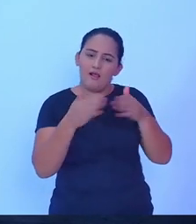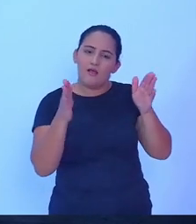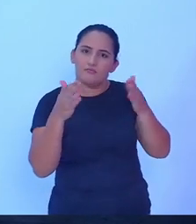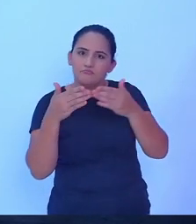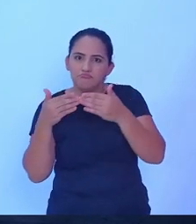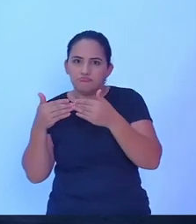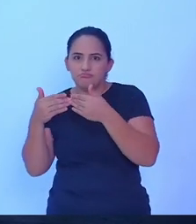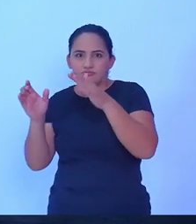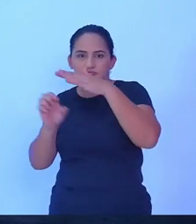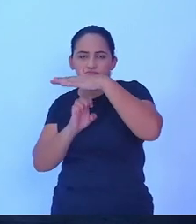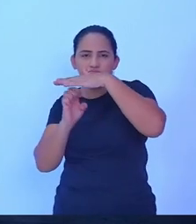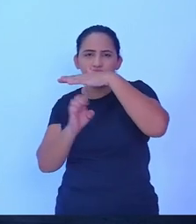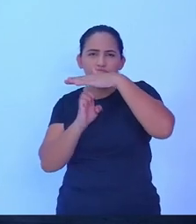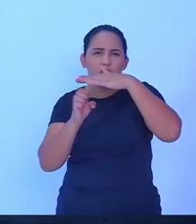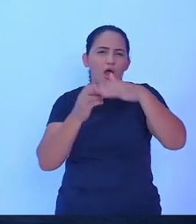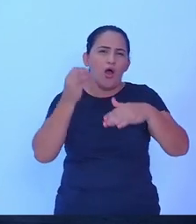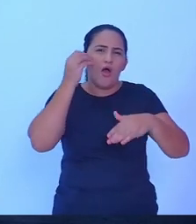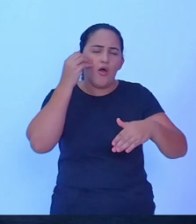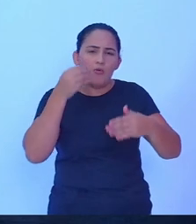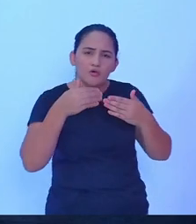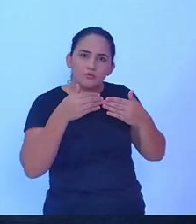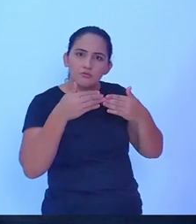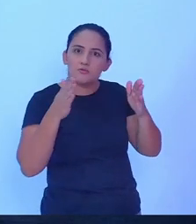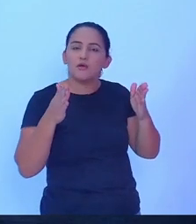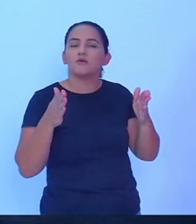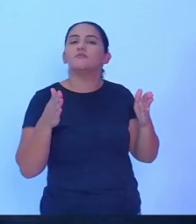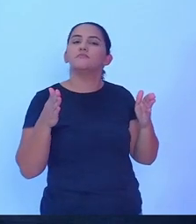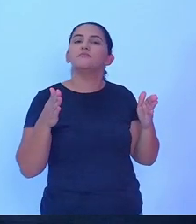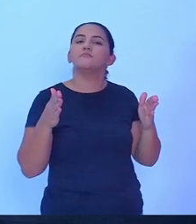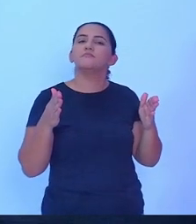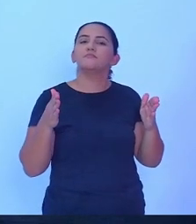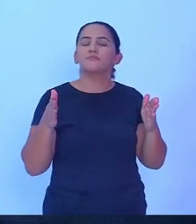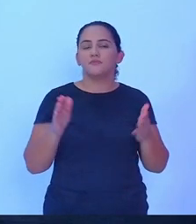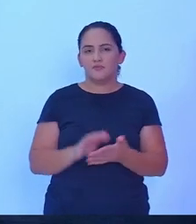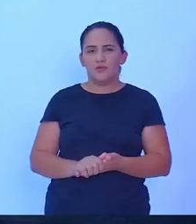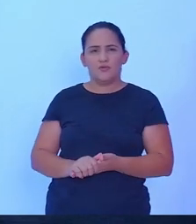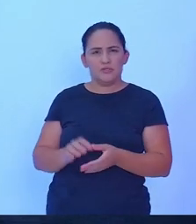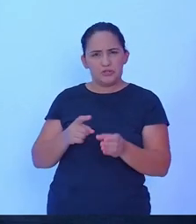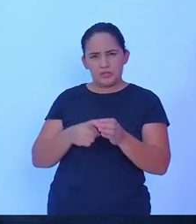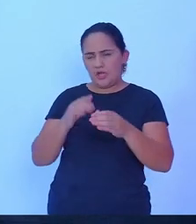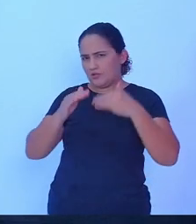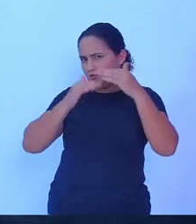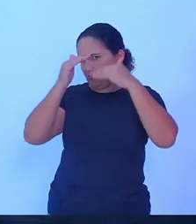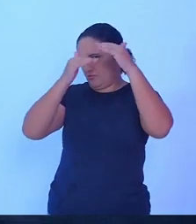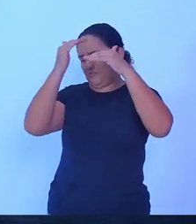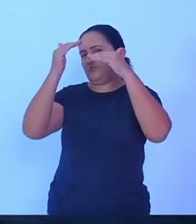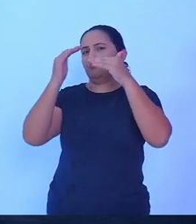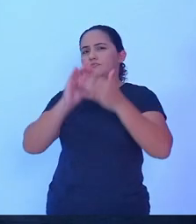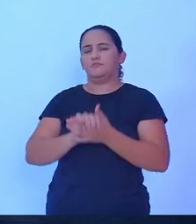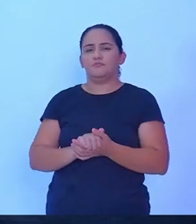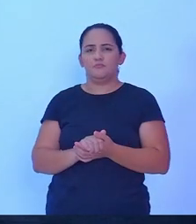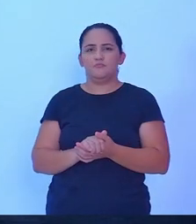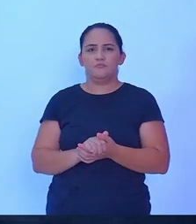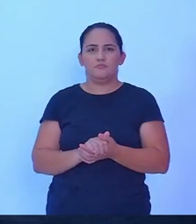novas oportunidades e fazendo com que o nosso município se desenvolva. Fica aqui